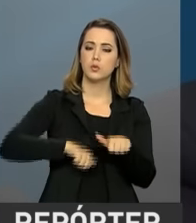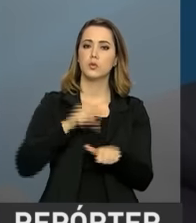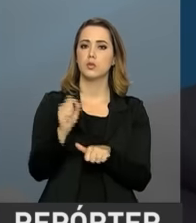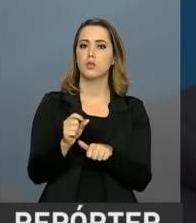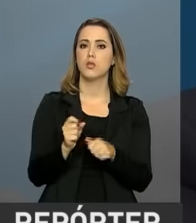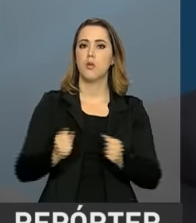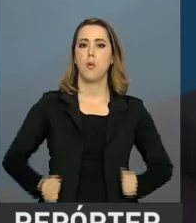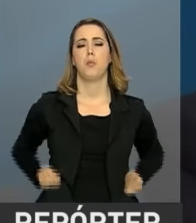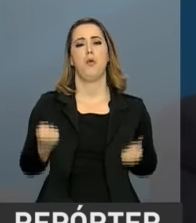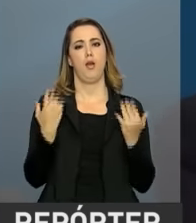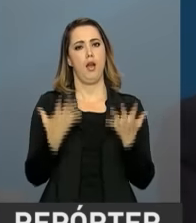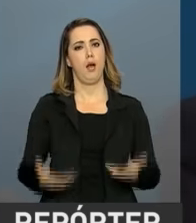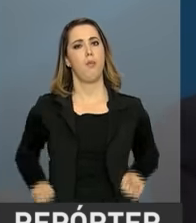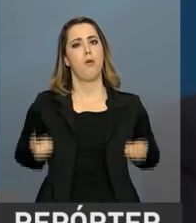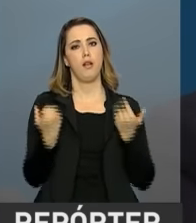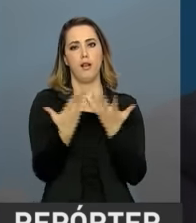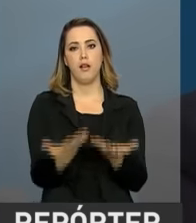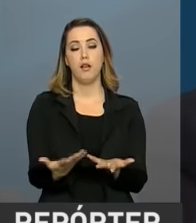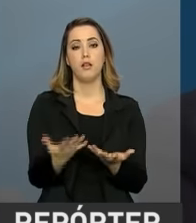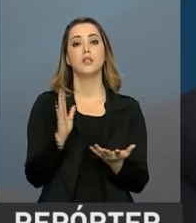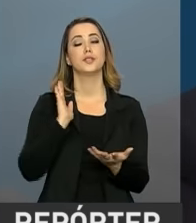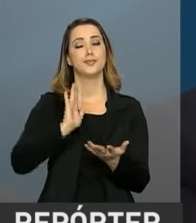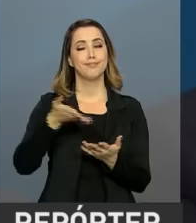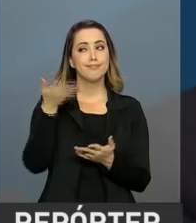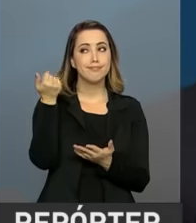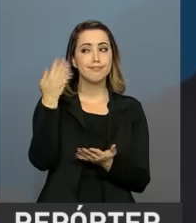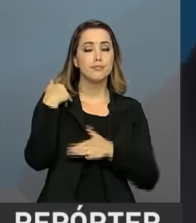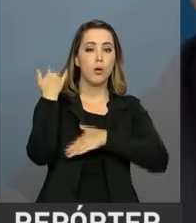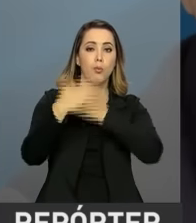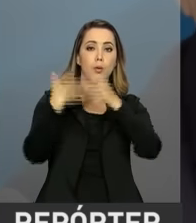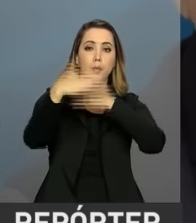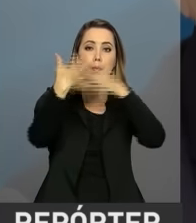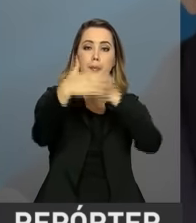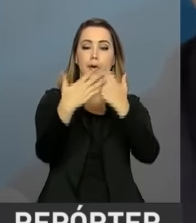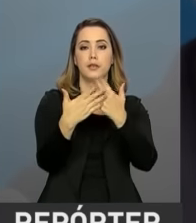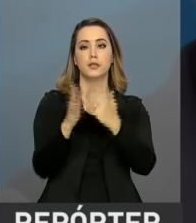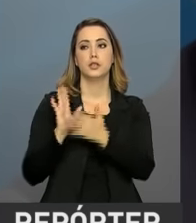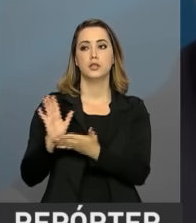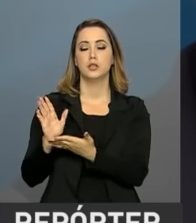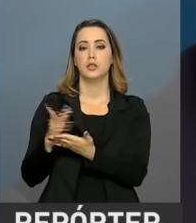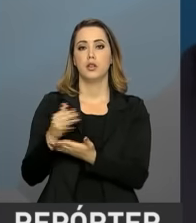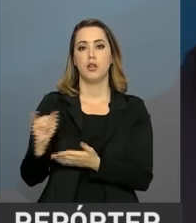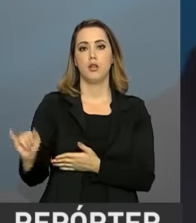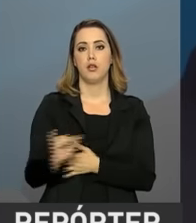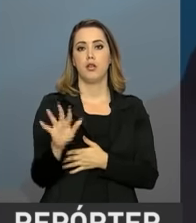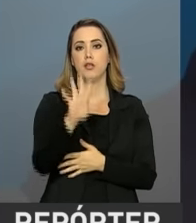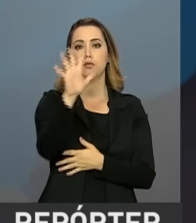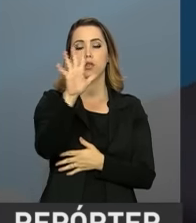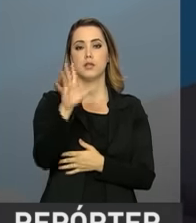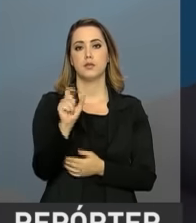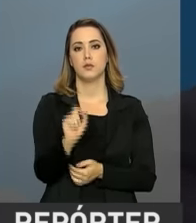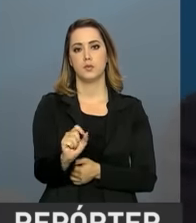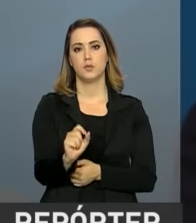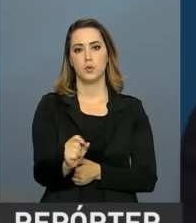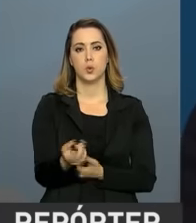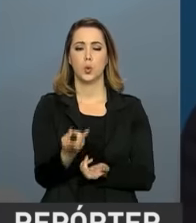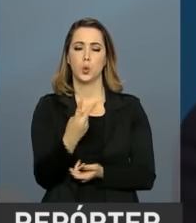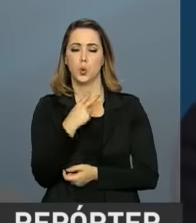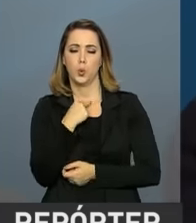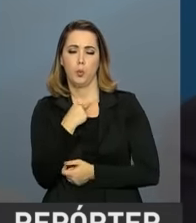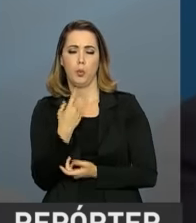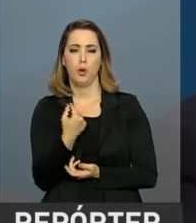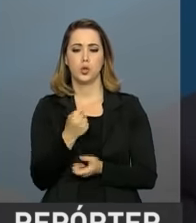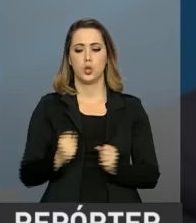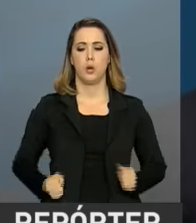que há muitos anos tem crescido acima da inflação. E o Meirelles lembrou logo no começo, olha aqui, não se pode gastar mais do a